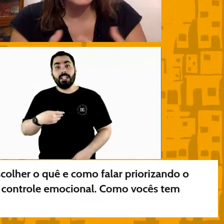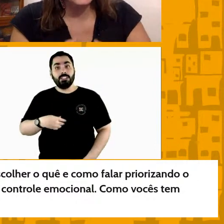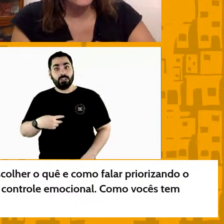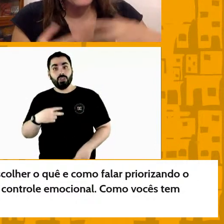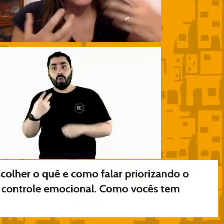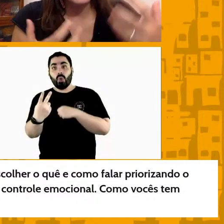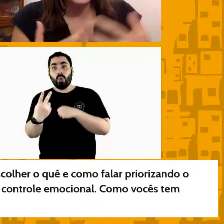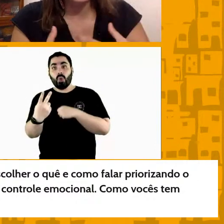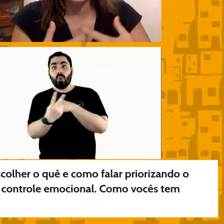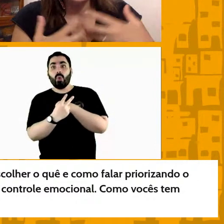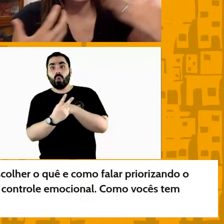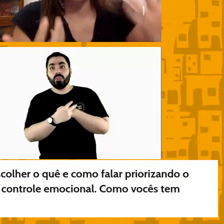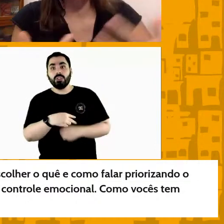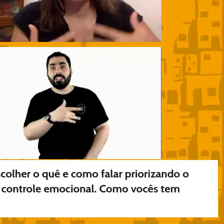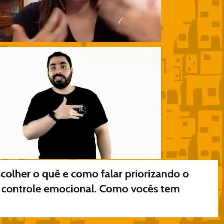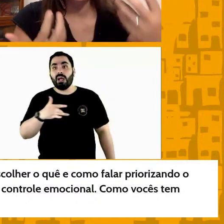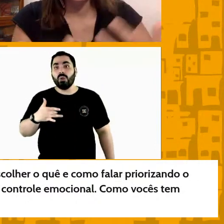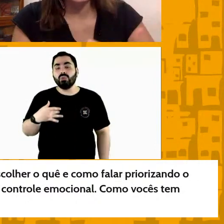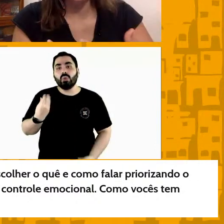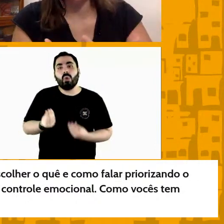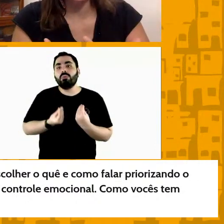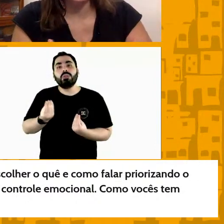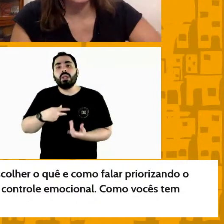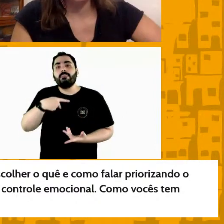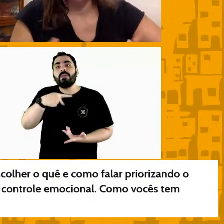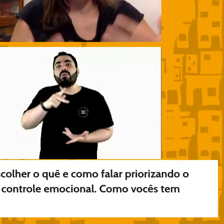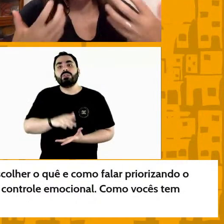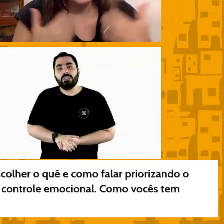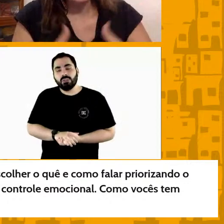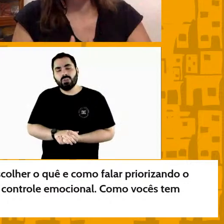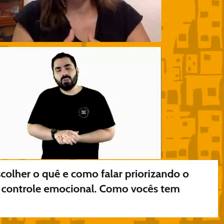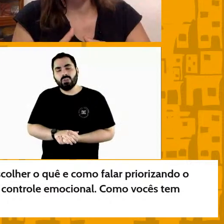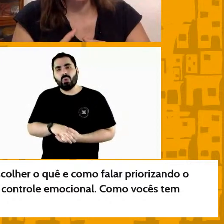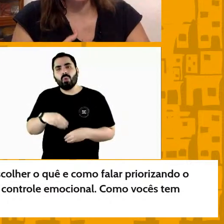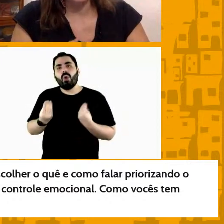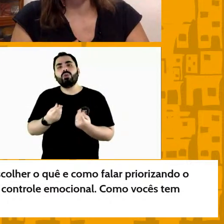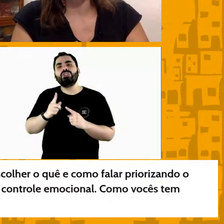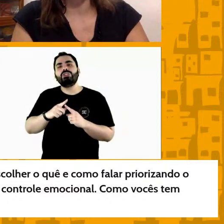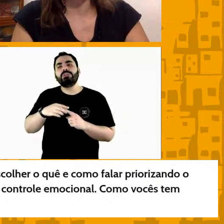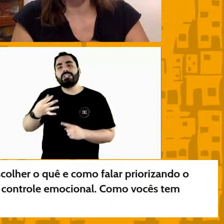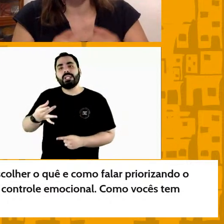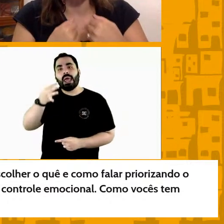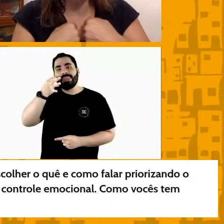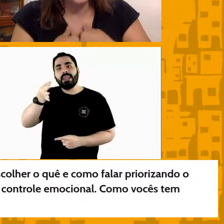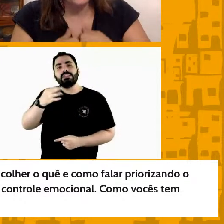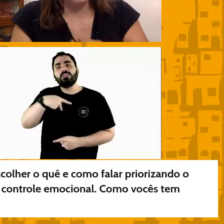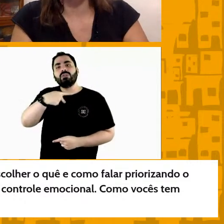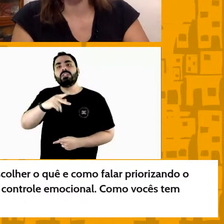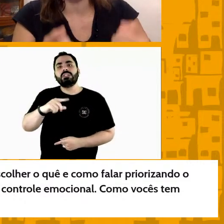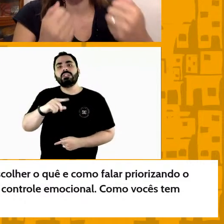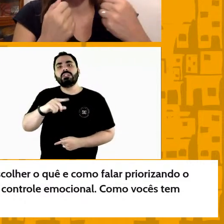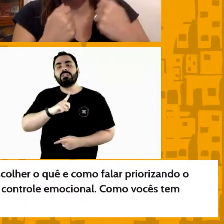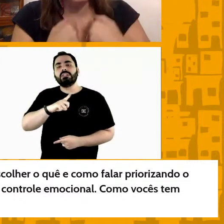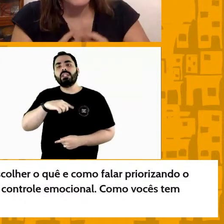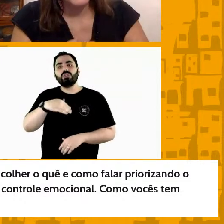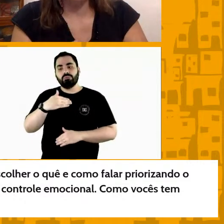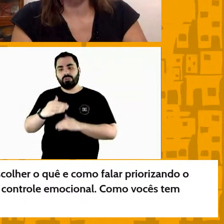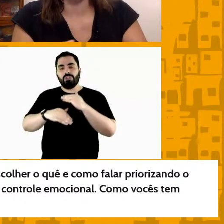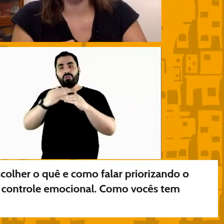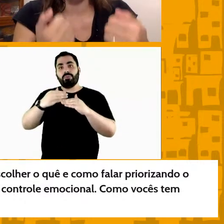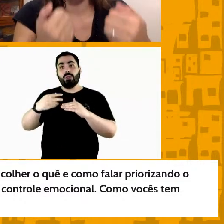em relação a isso que tipo de de atenção vocês dão para esse desenvolvimento pessoal de